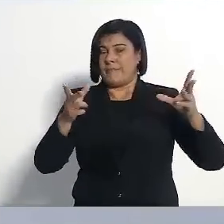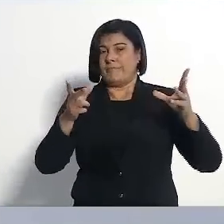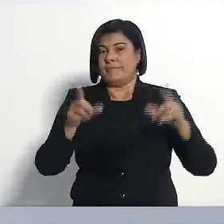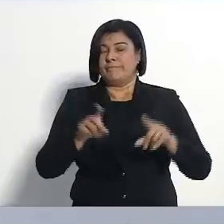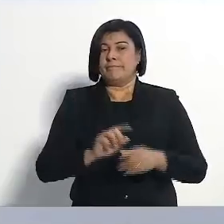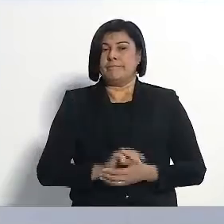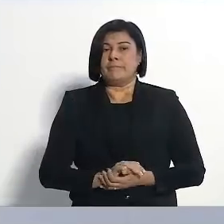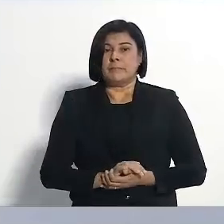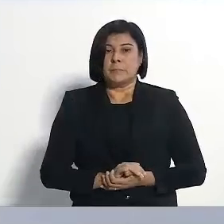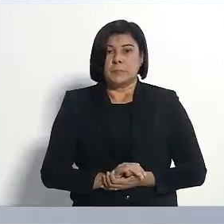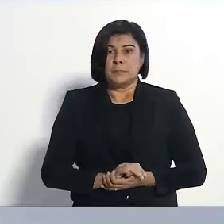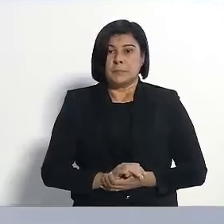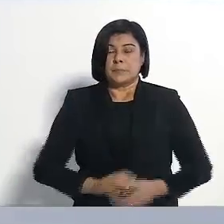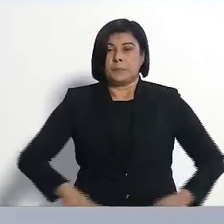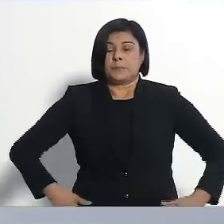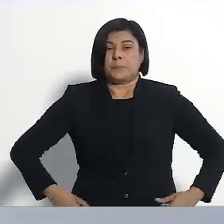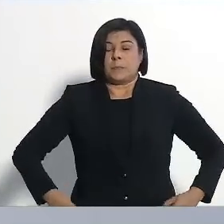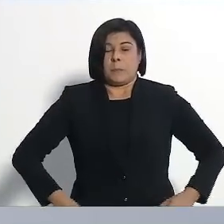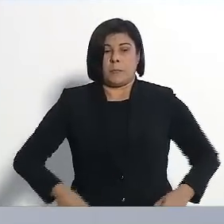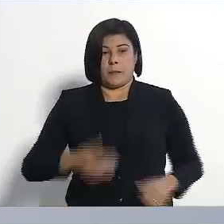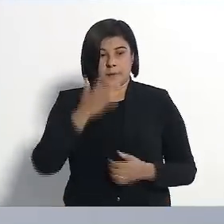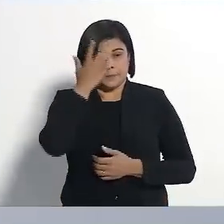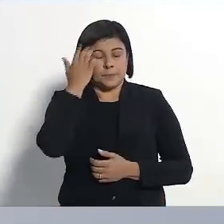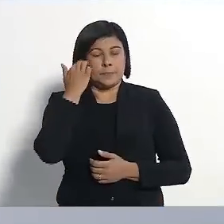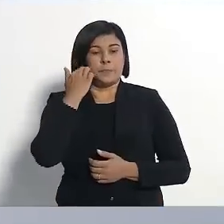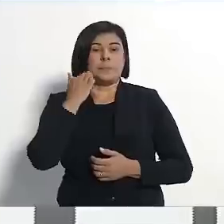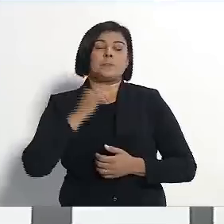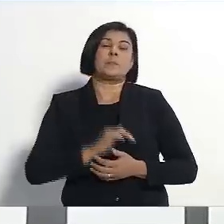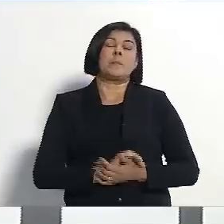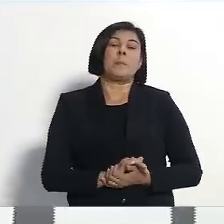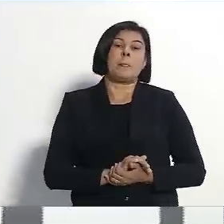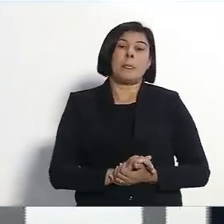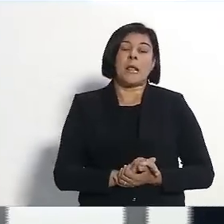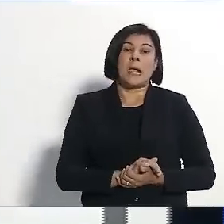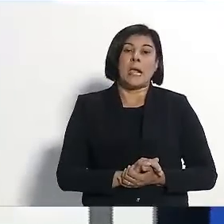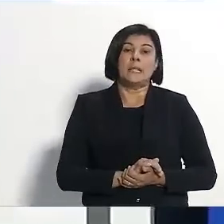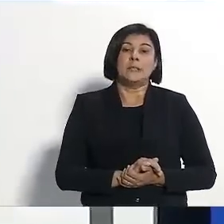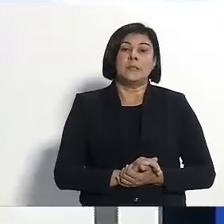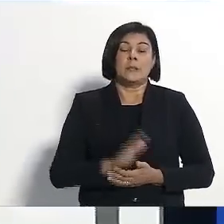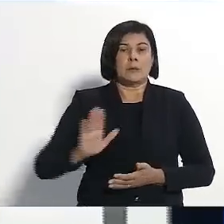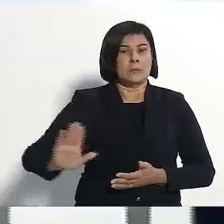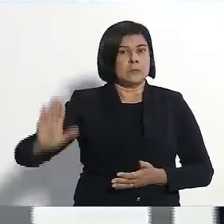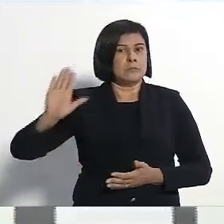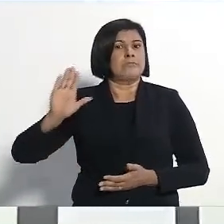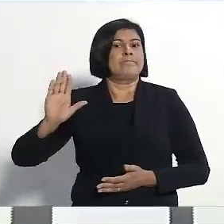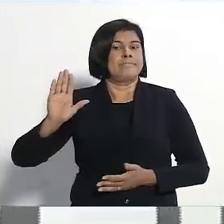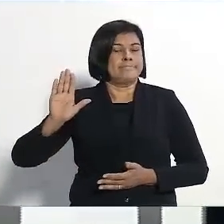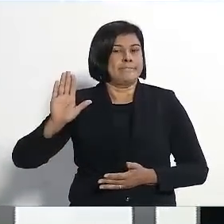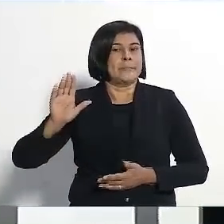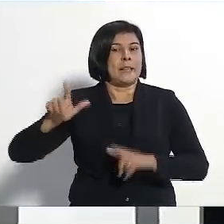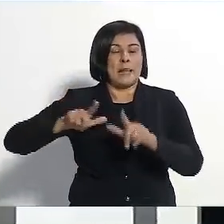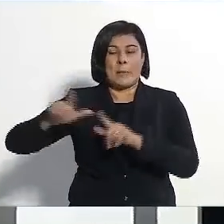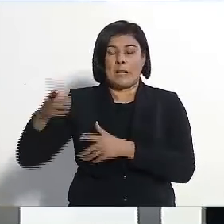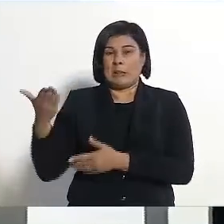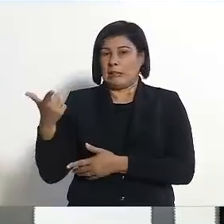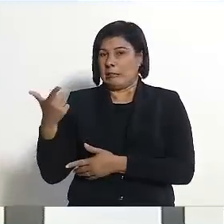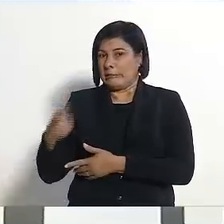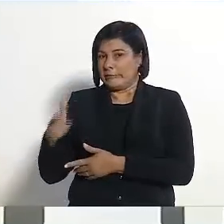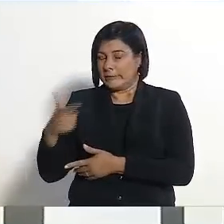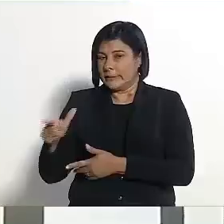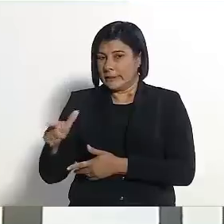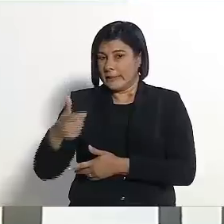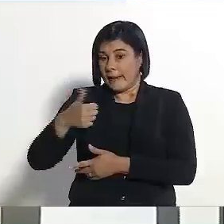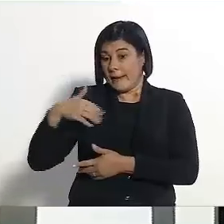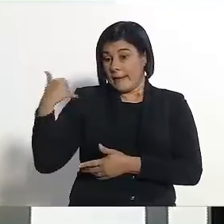é uma defensora... Candidata, réplica de um minuto. Candidata, eu estava desempregada aos 18 anos sem ter